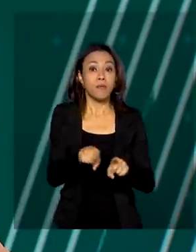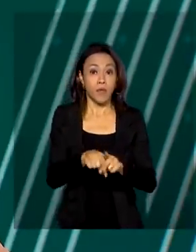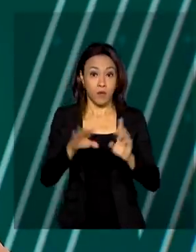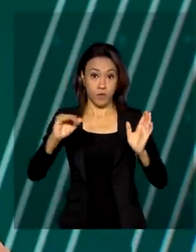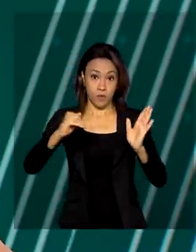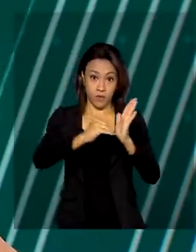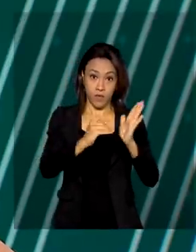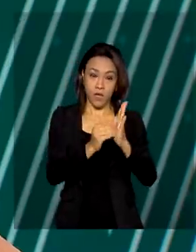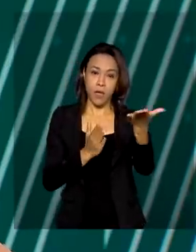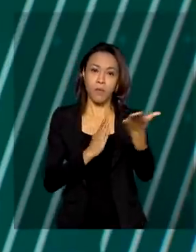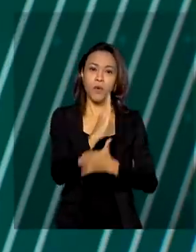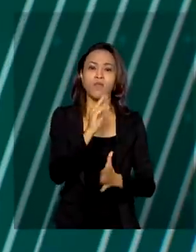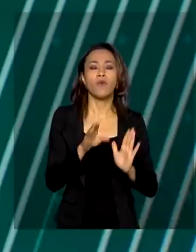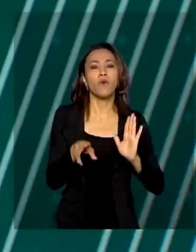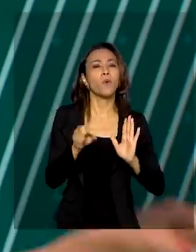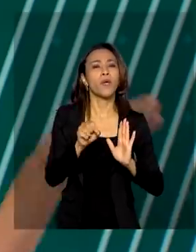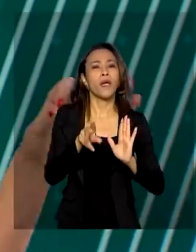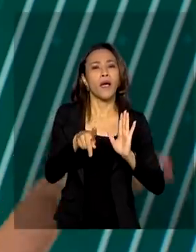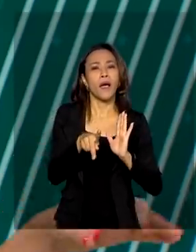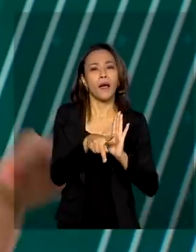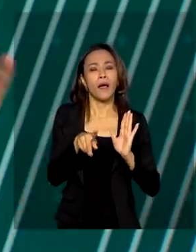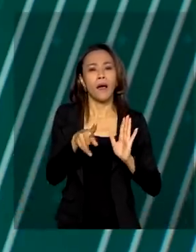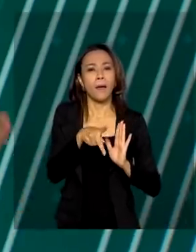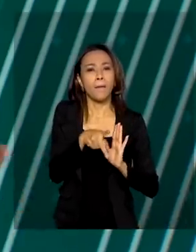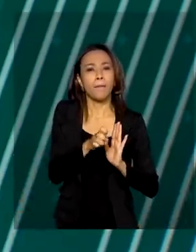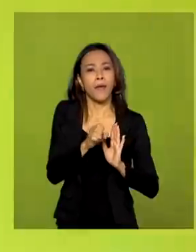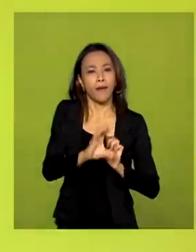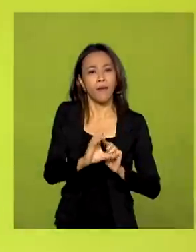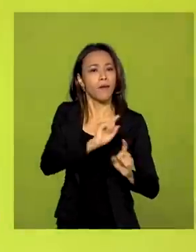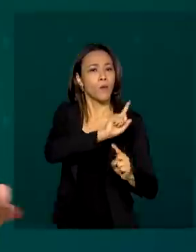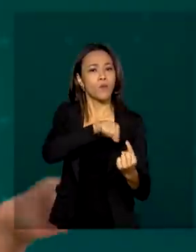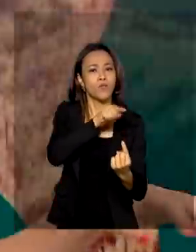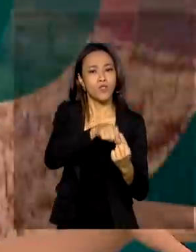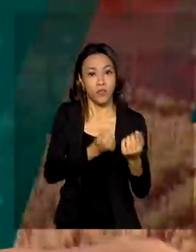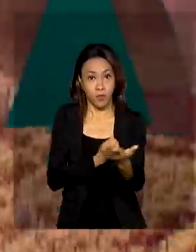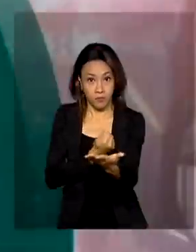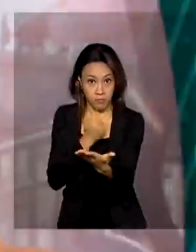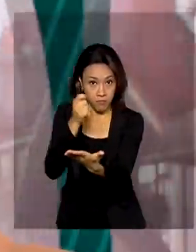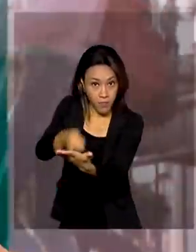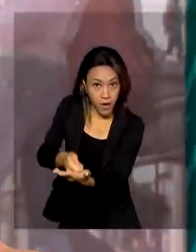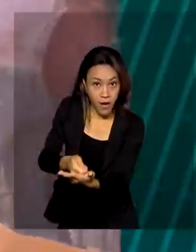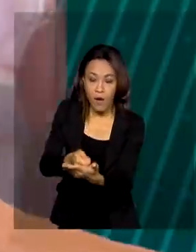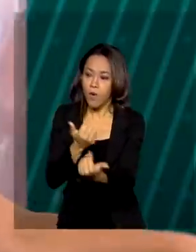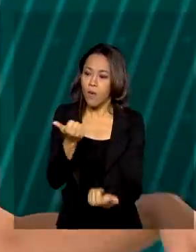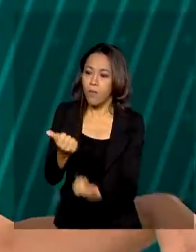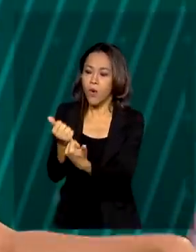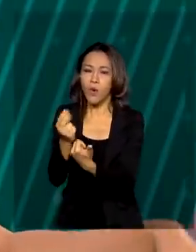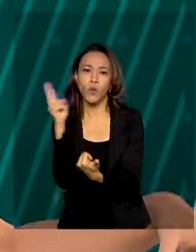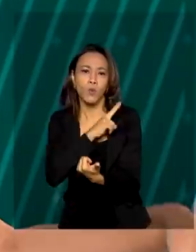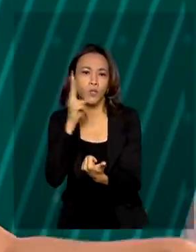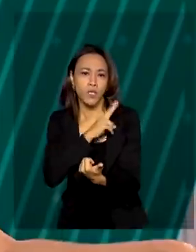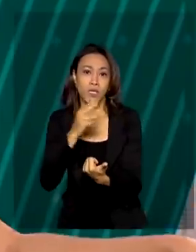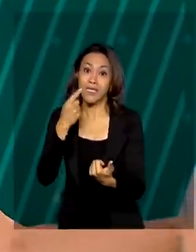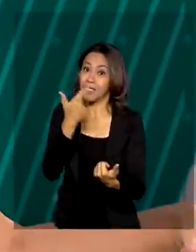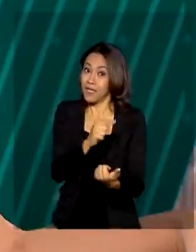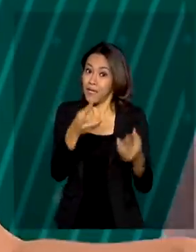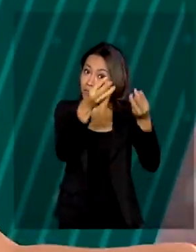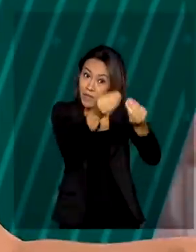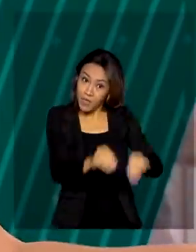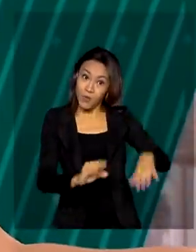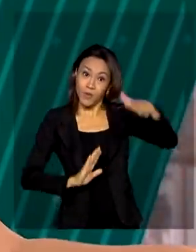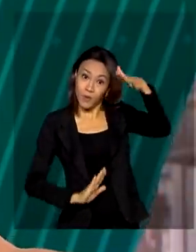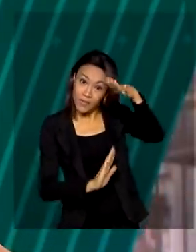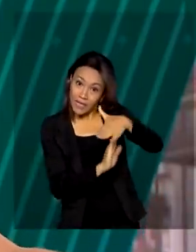emergencial que vai permitir ao Poder Executivo pagar o auxílio emergencial sem comprometimento do teto de gastos e o